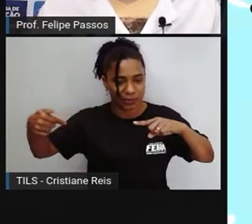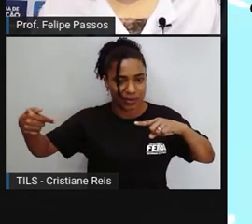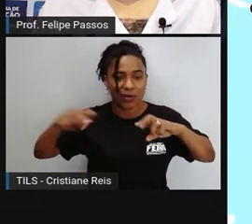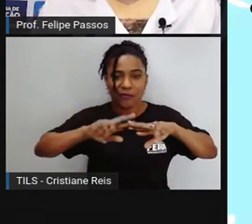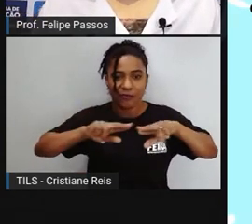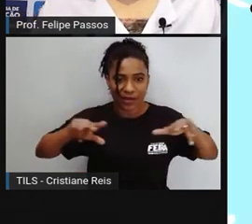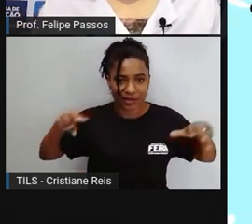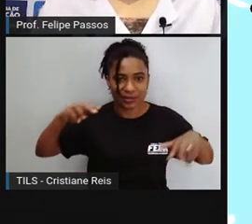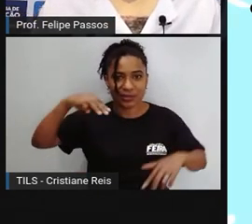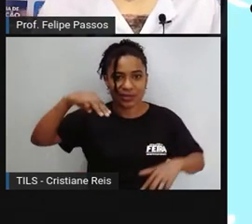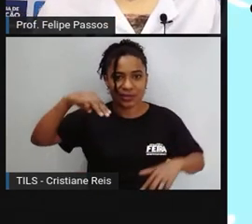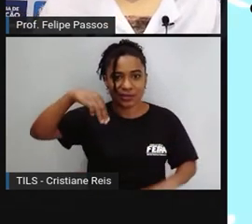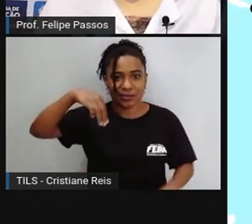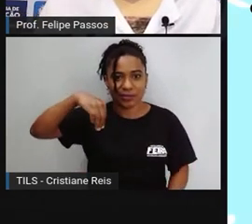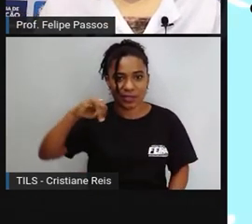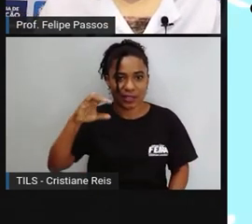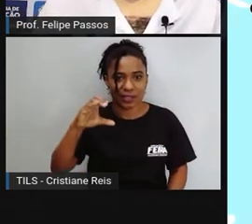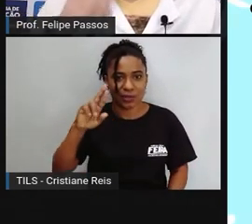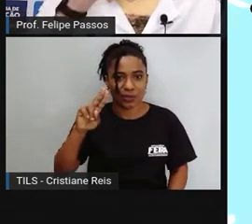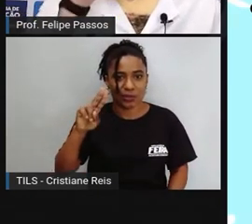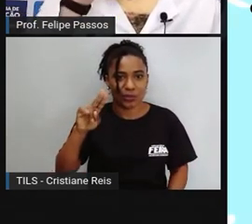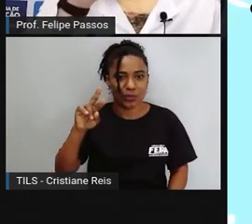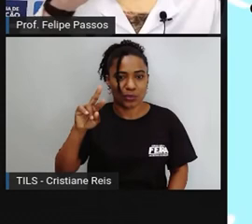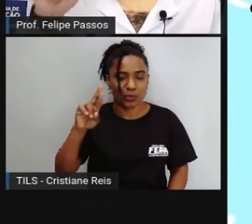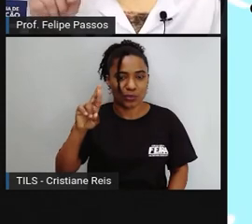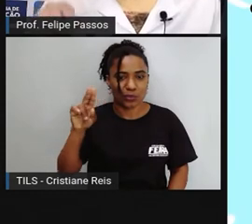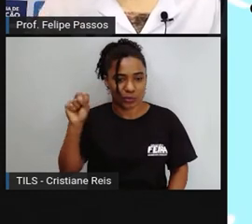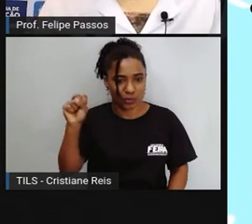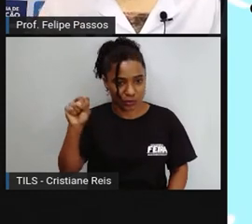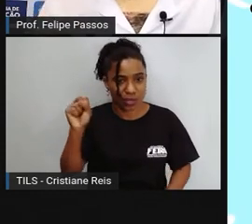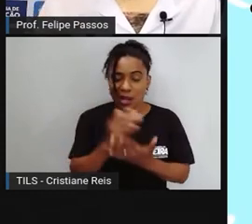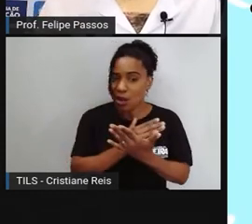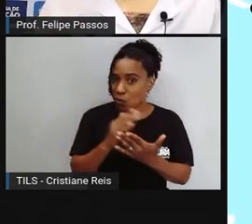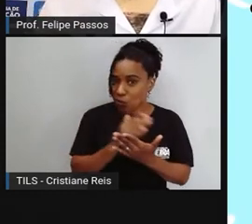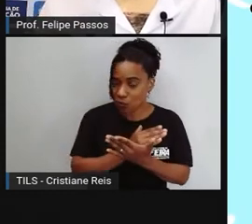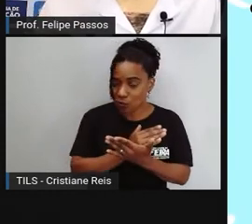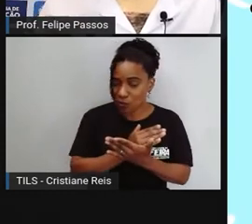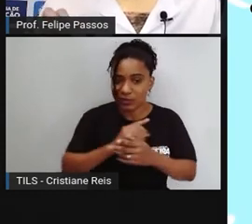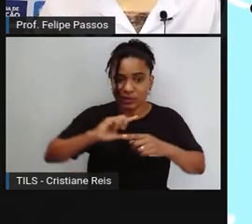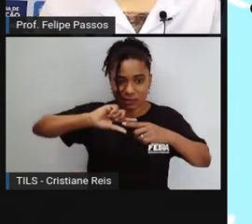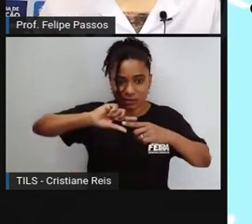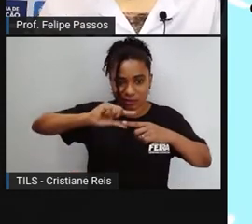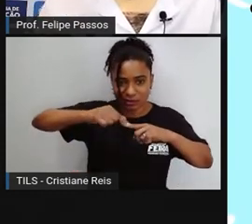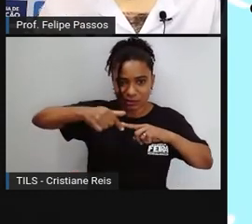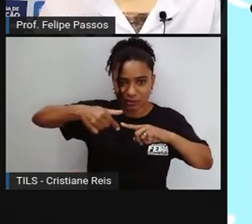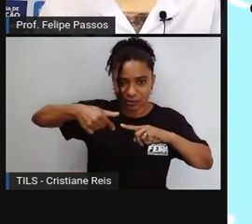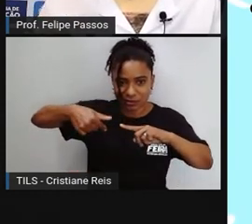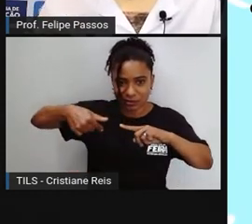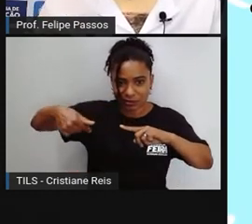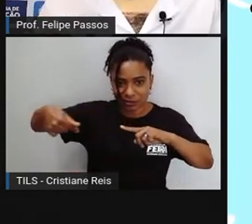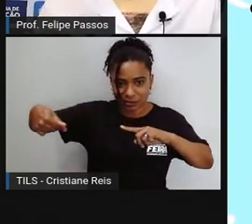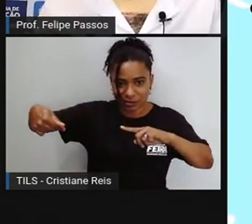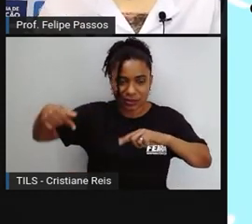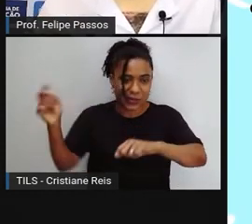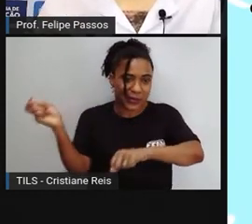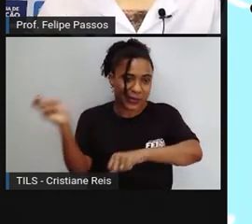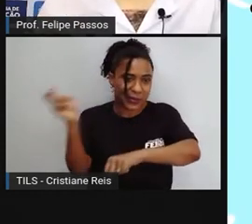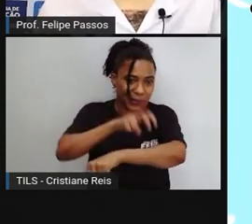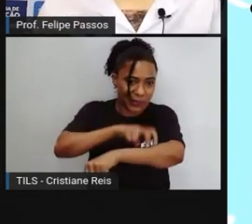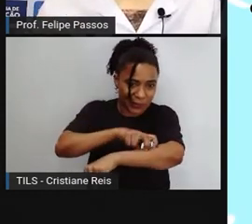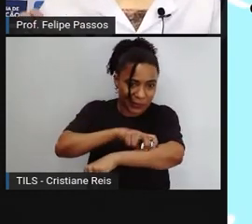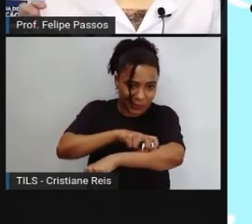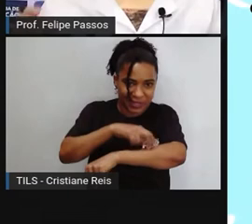Muitas são peçonhentas, algumas não são. No lugar da picada, fica dolorido, bastante dolorido.